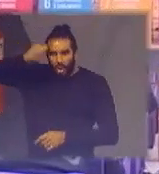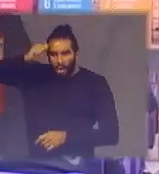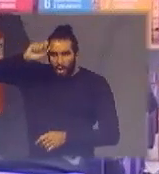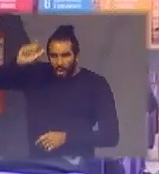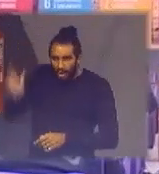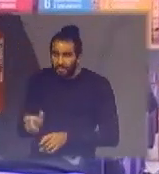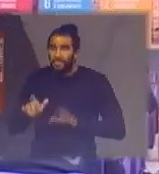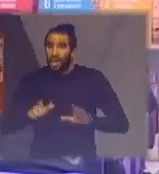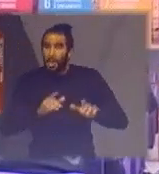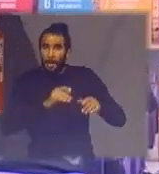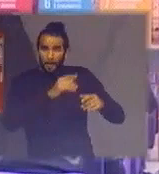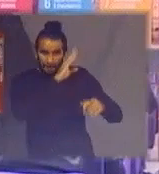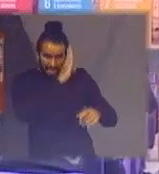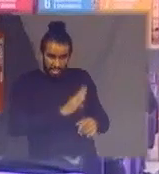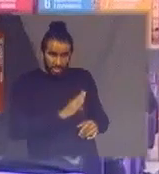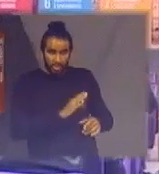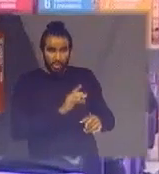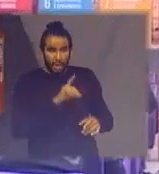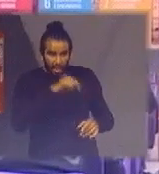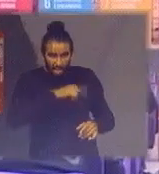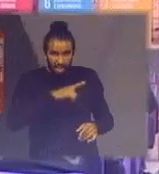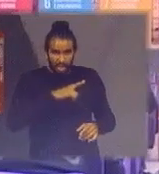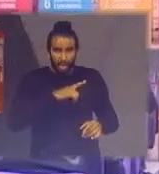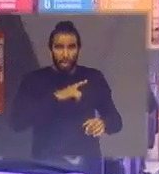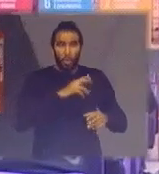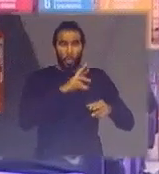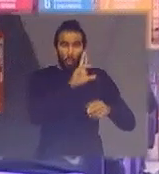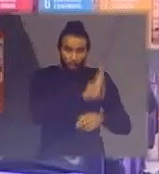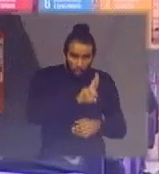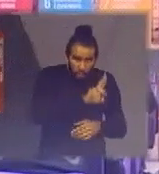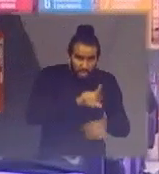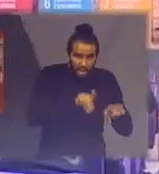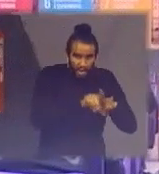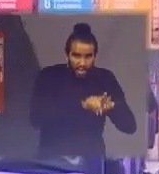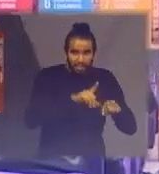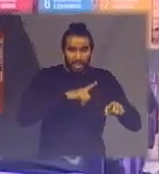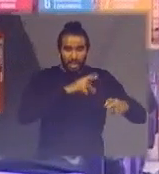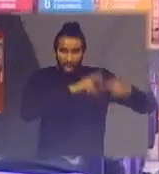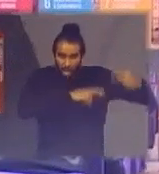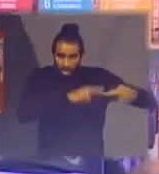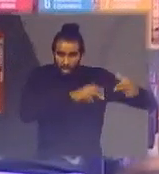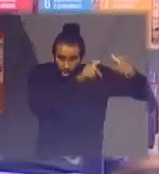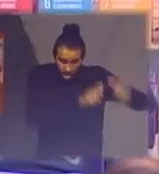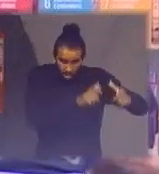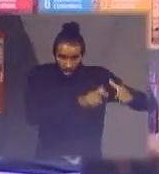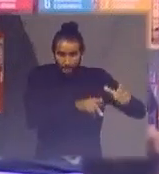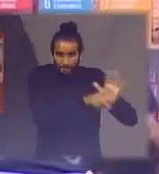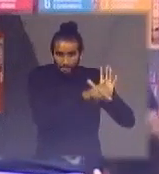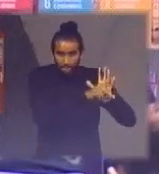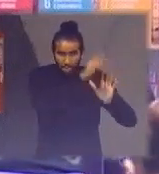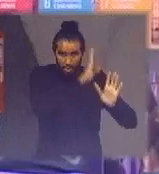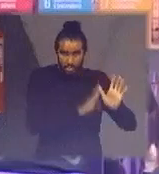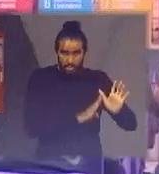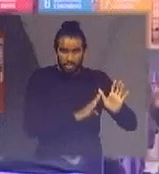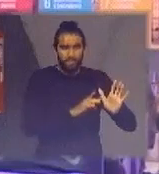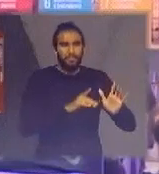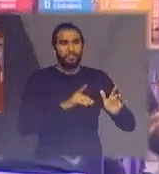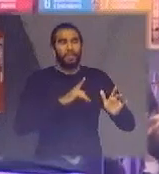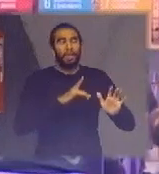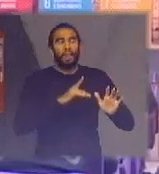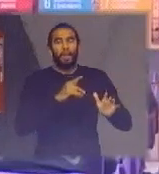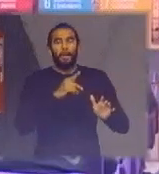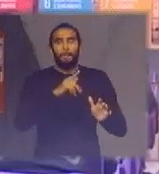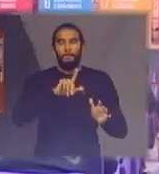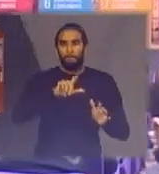local um uso consumo local e recicladores locais com exceção das placas eletrônicas que